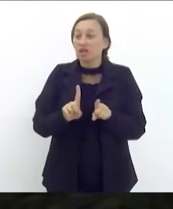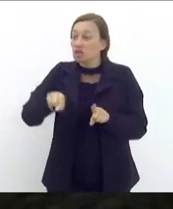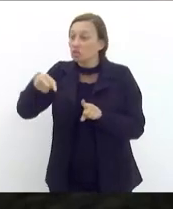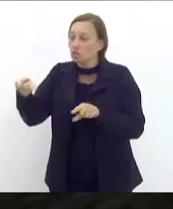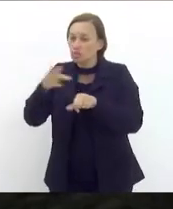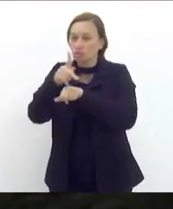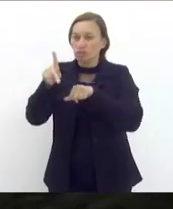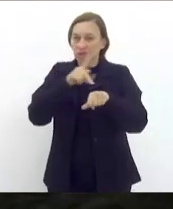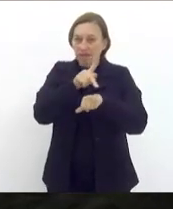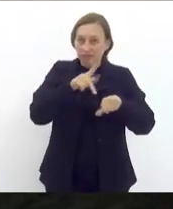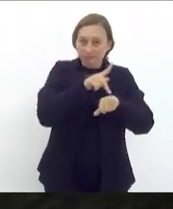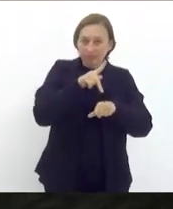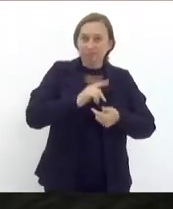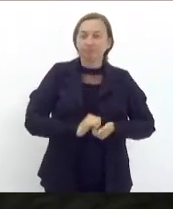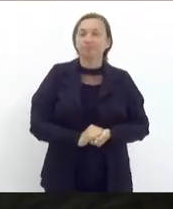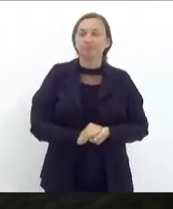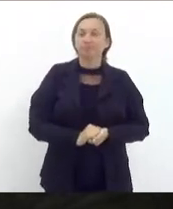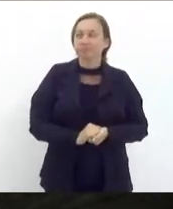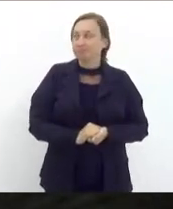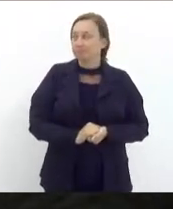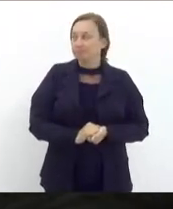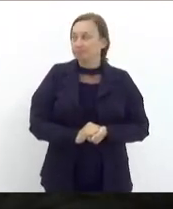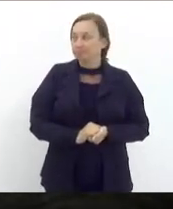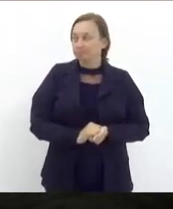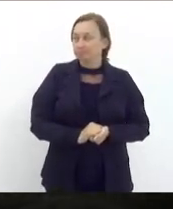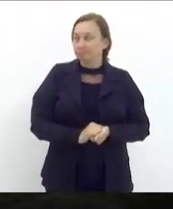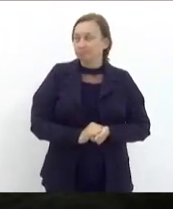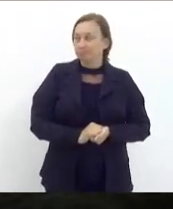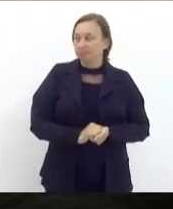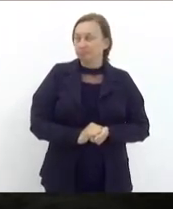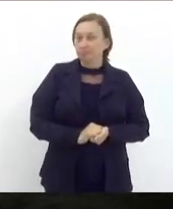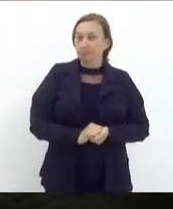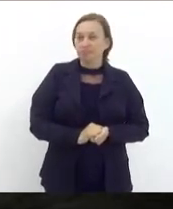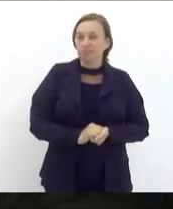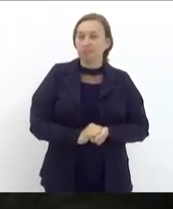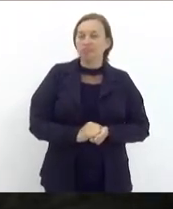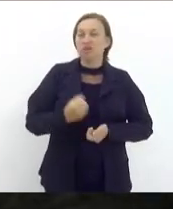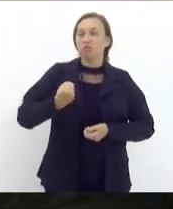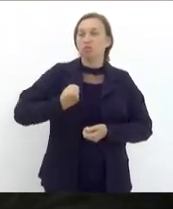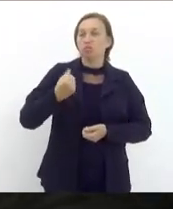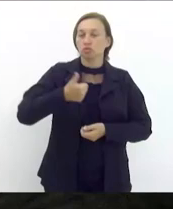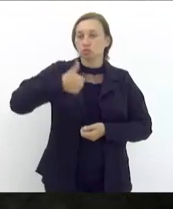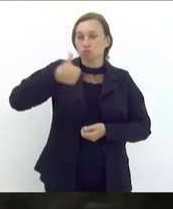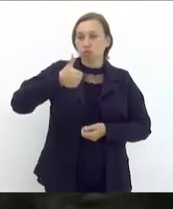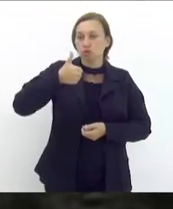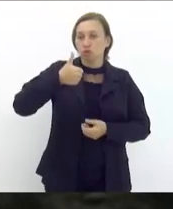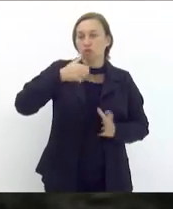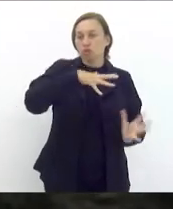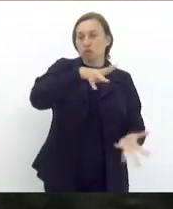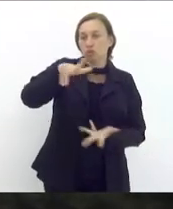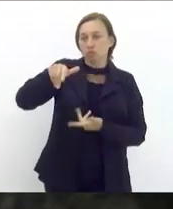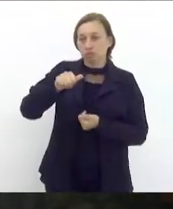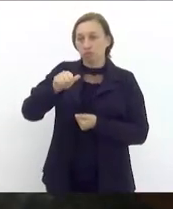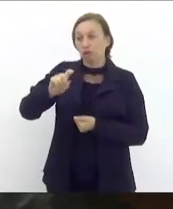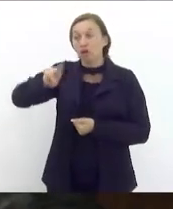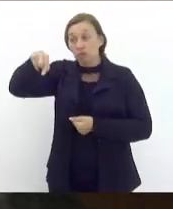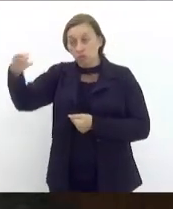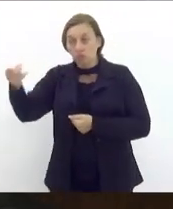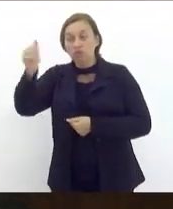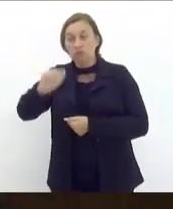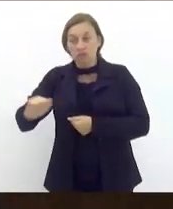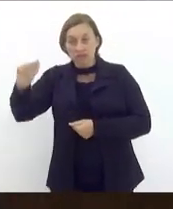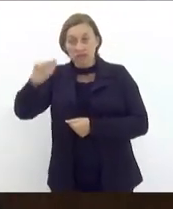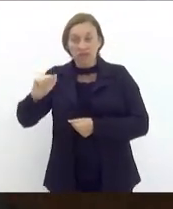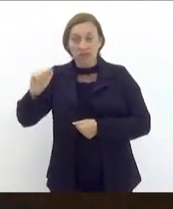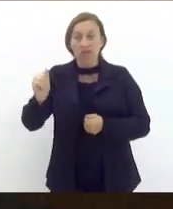países, ela é a número um do mundo. Existem outras sociedades bíblicas, mas